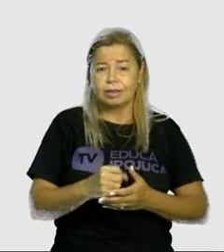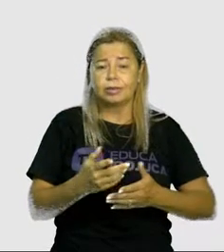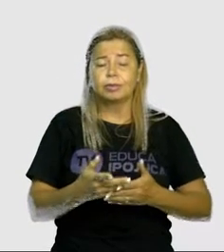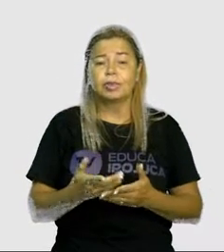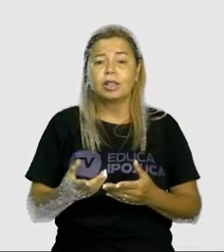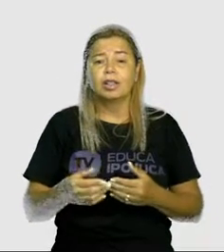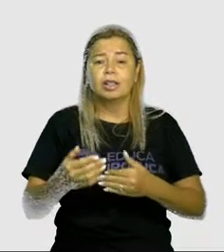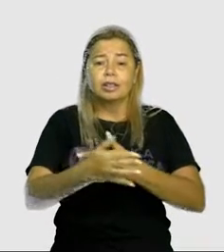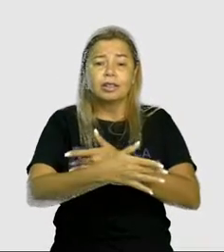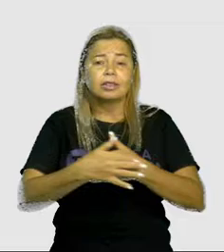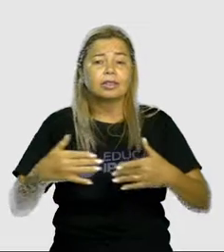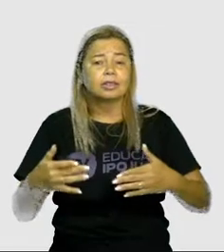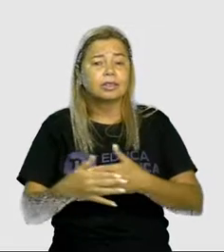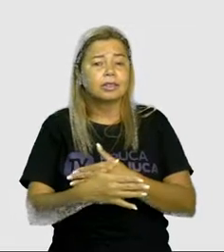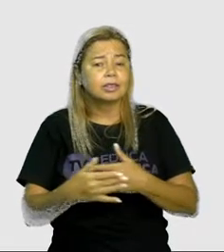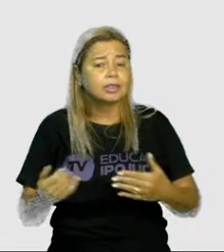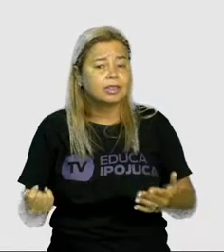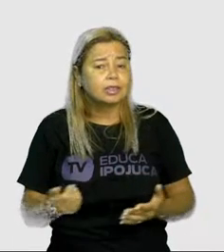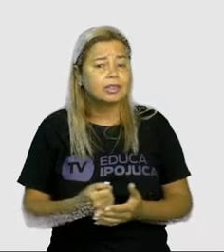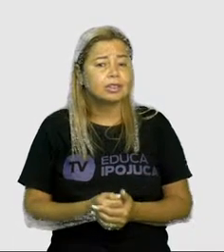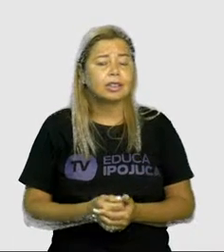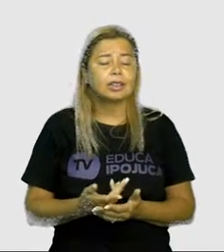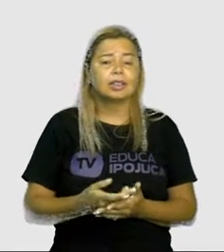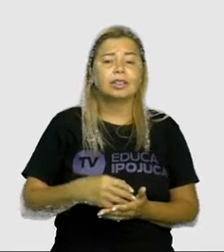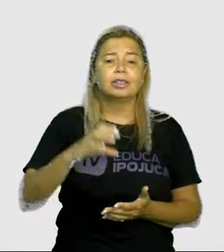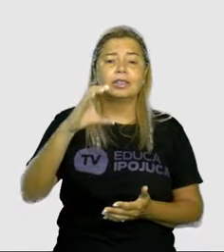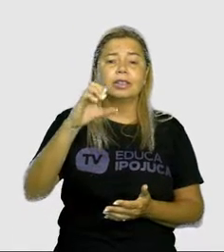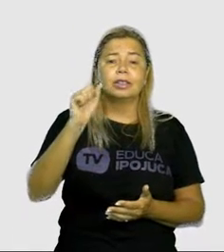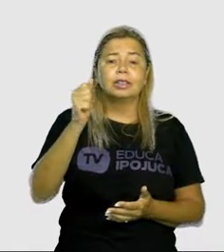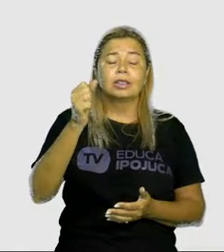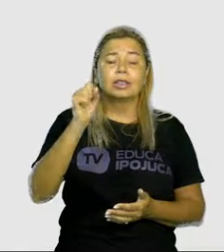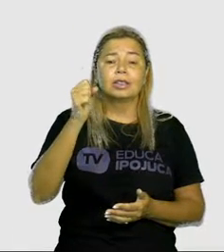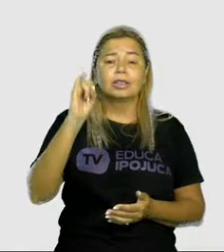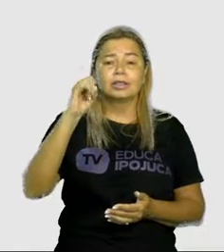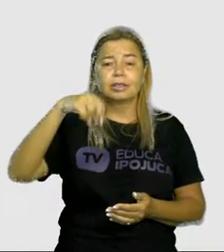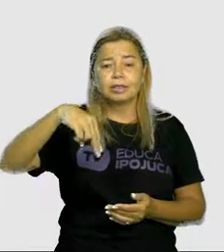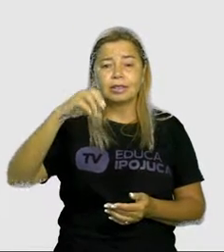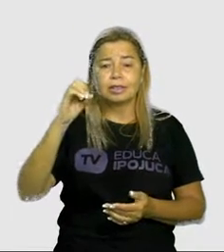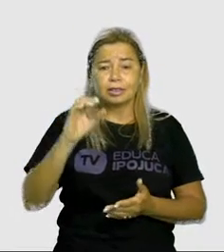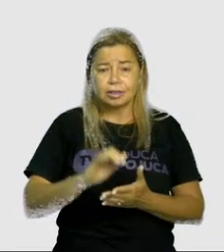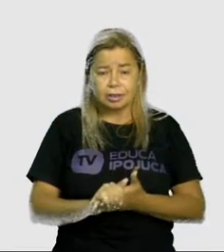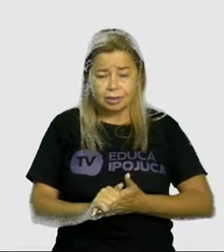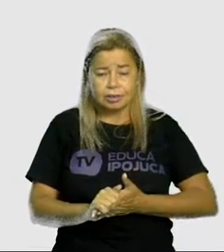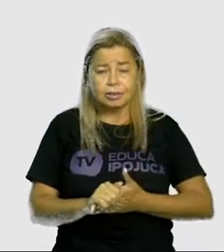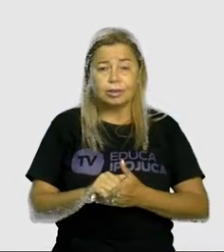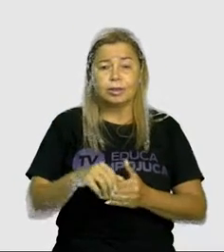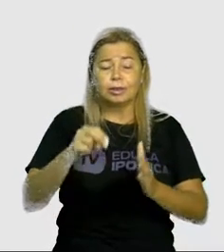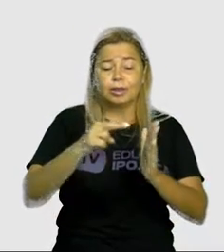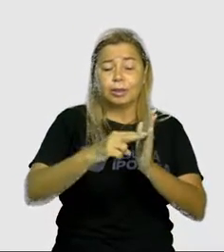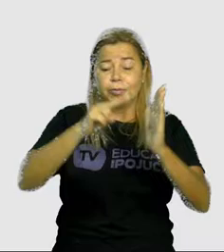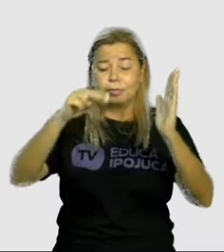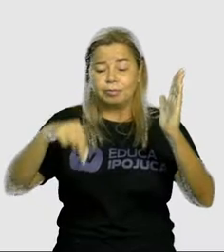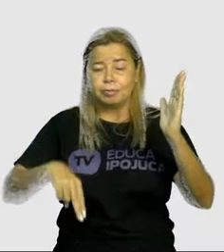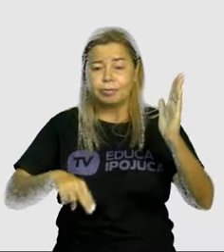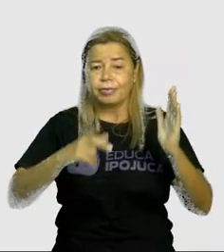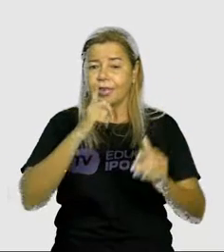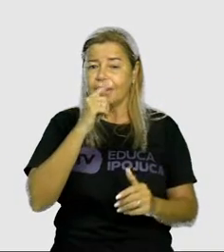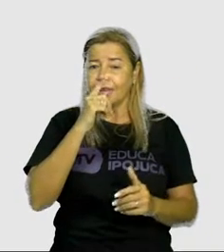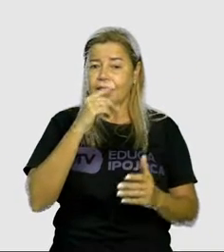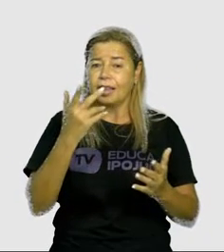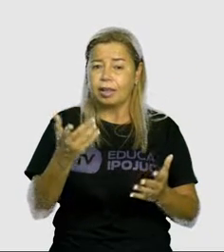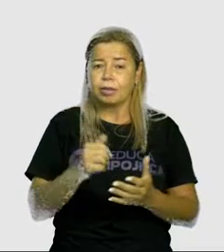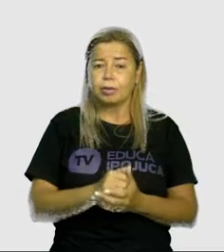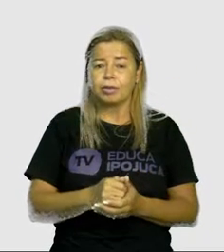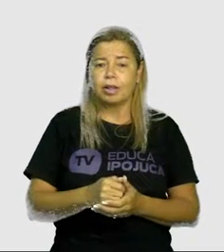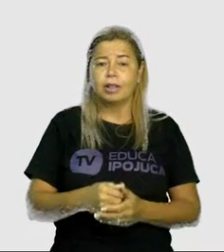auxílio, cassino, piscina, cresça, giz, força